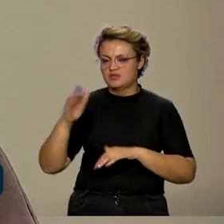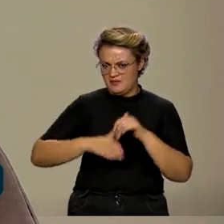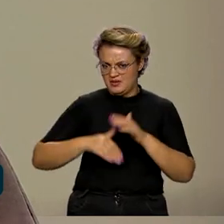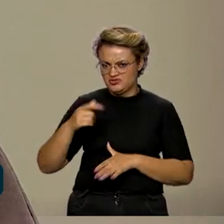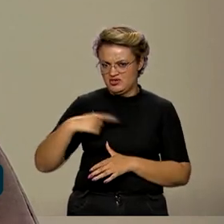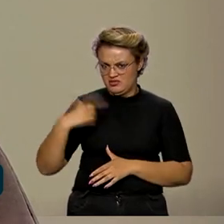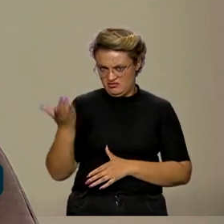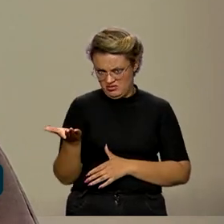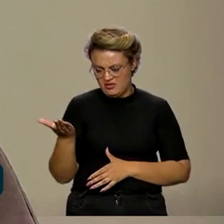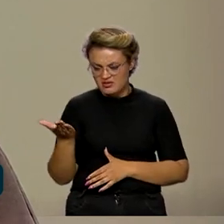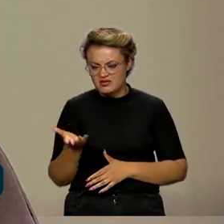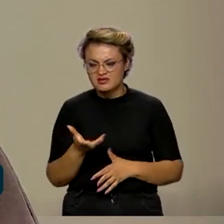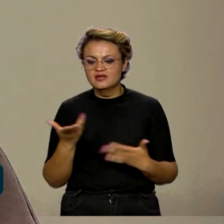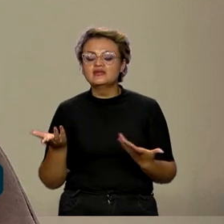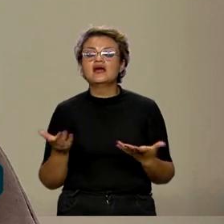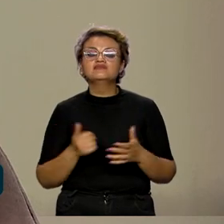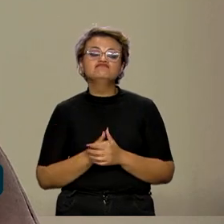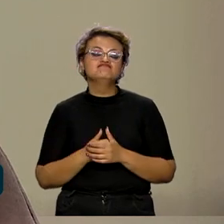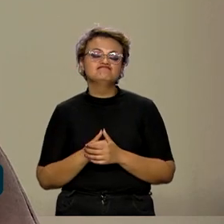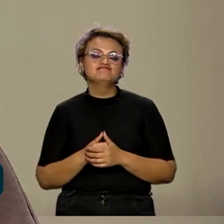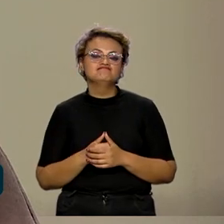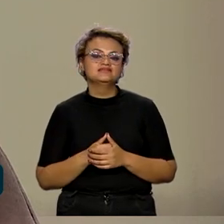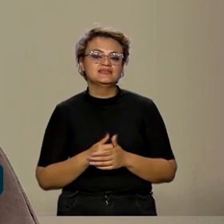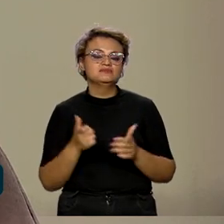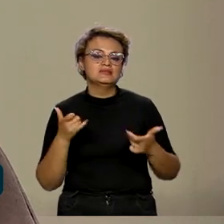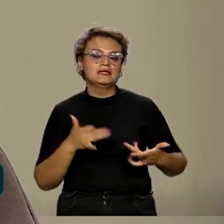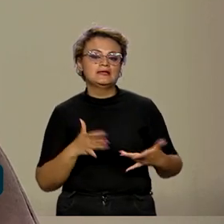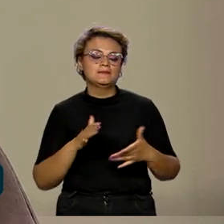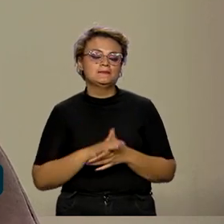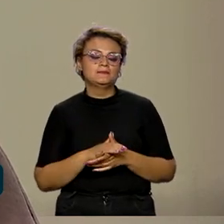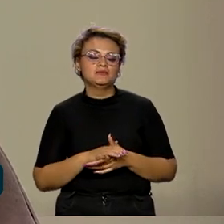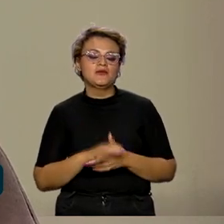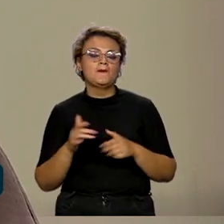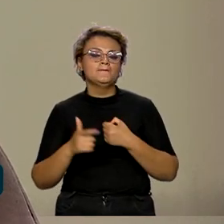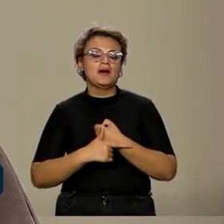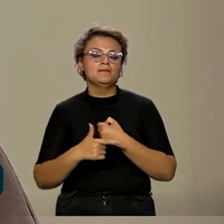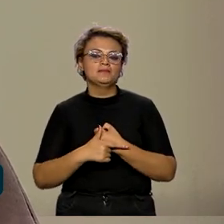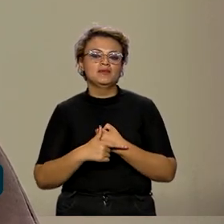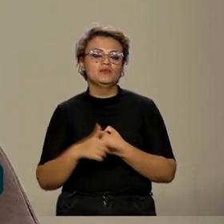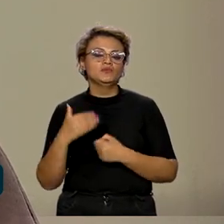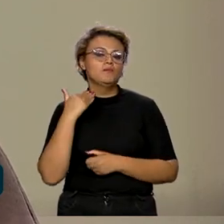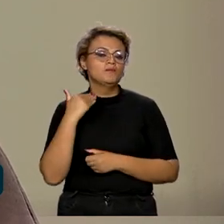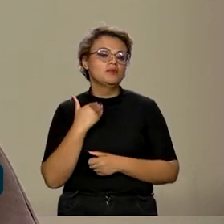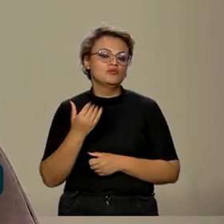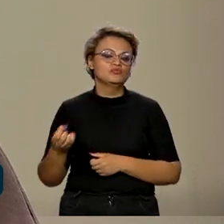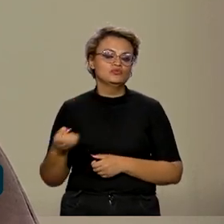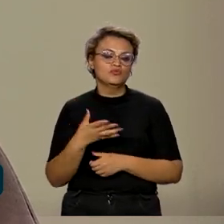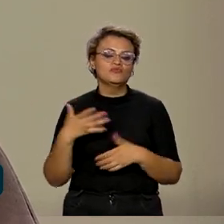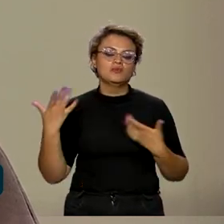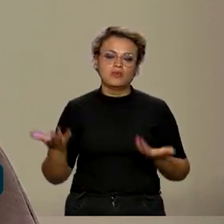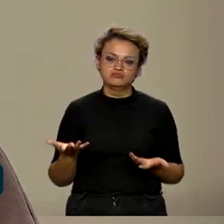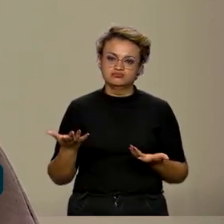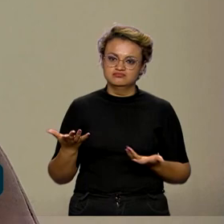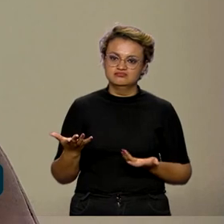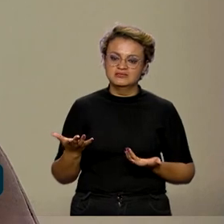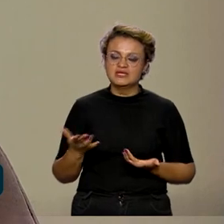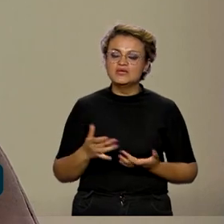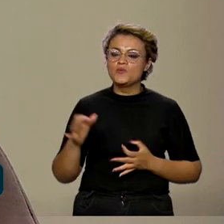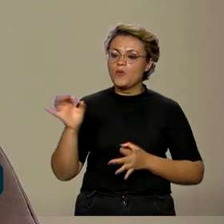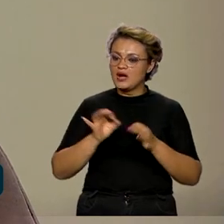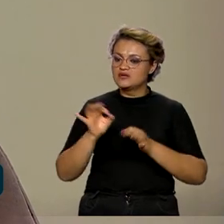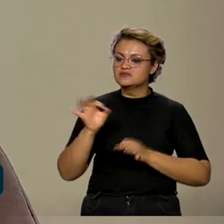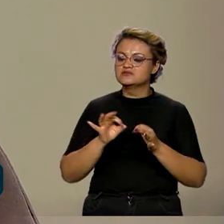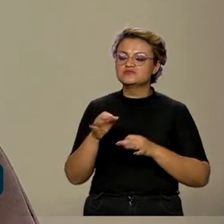Nesse sentido, queria que você comentasse, professor, qual o papel do novo Banco de Desenvolvimento e do arranjo